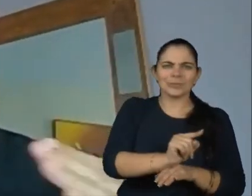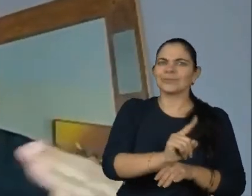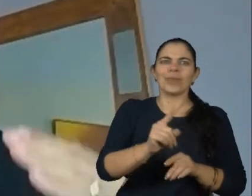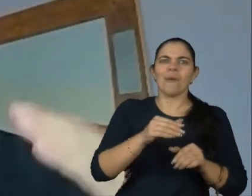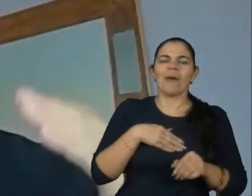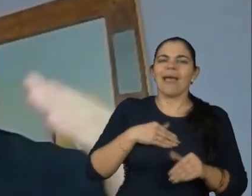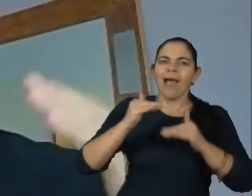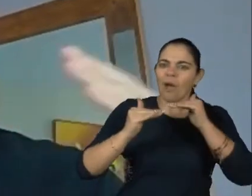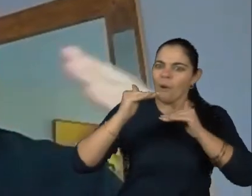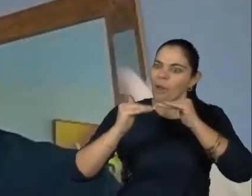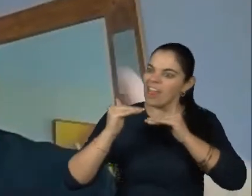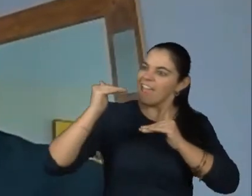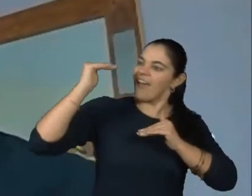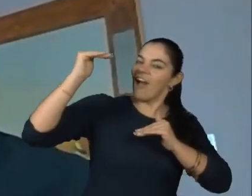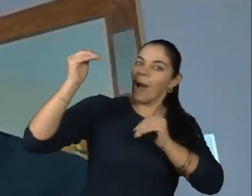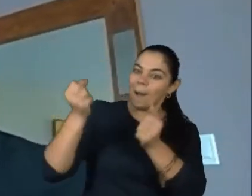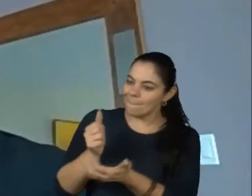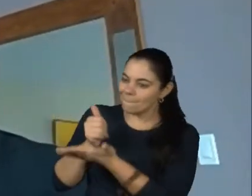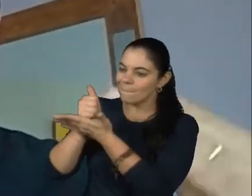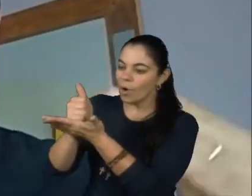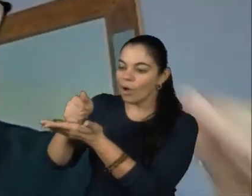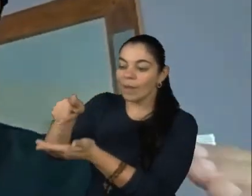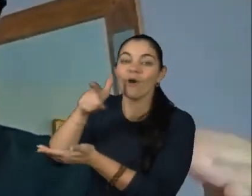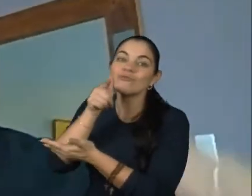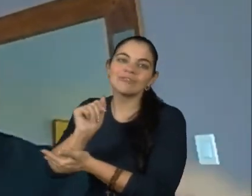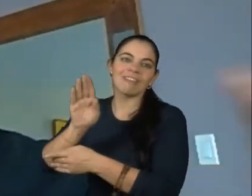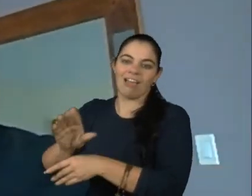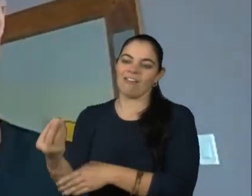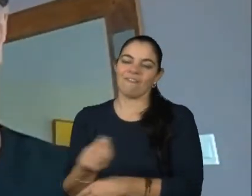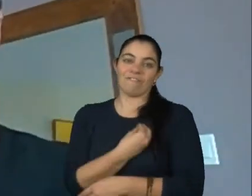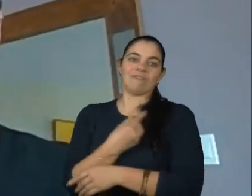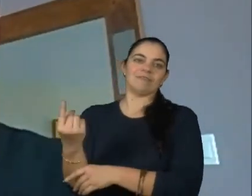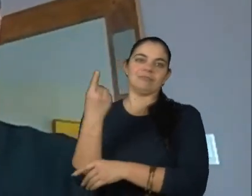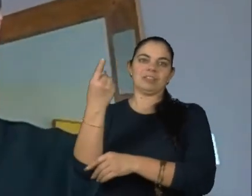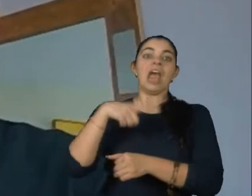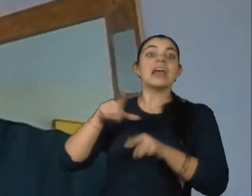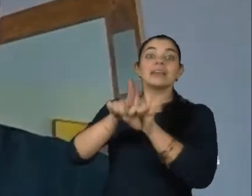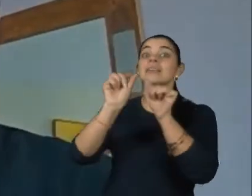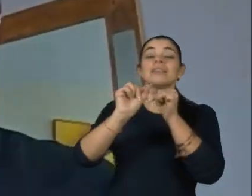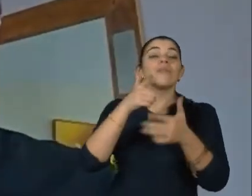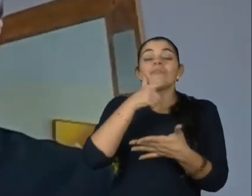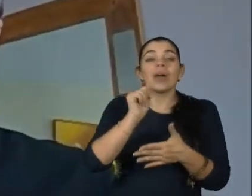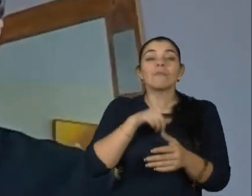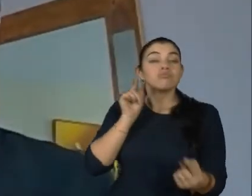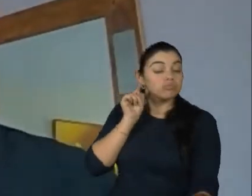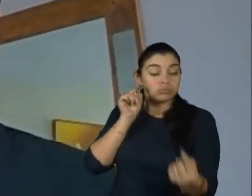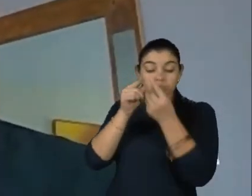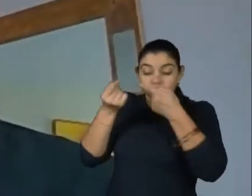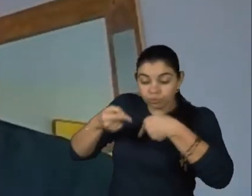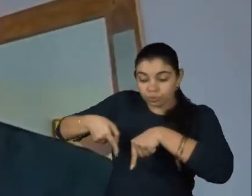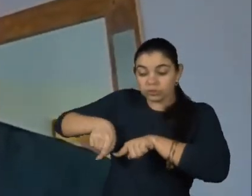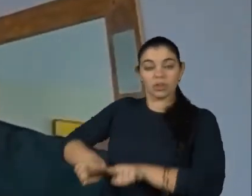de apoio é o máximo, o mínimo que ele precisa. E o nível de desafio é algo que permita a evolução, mas